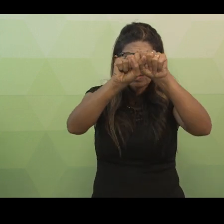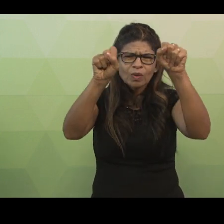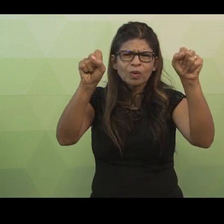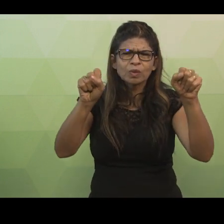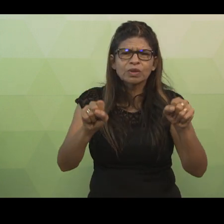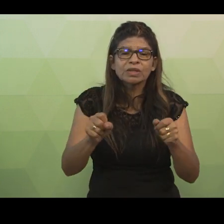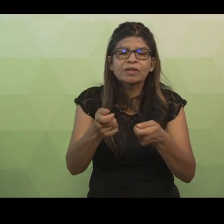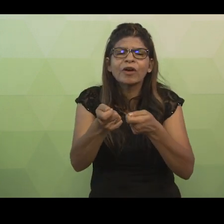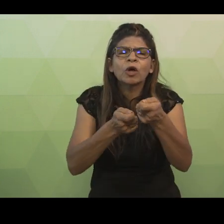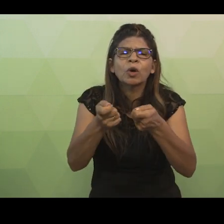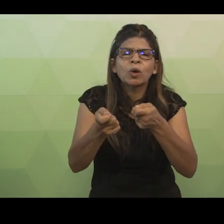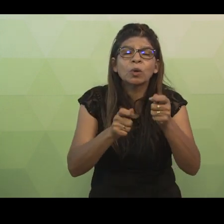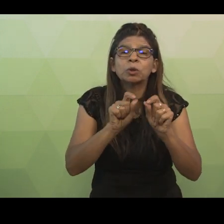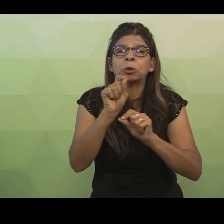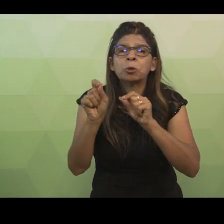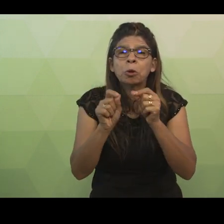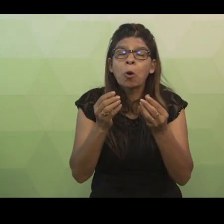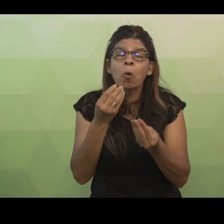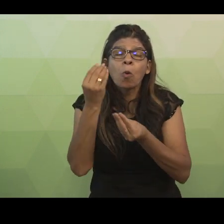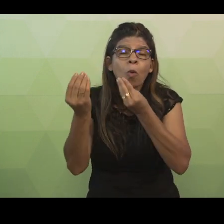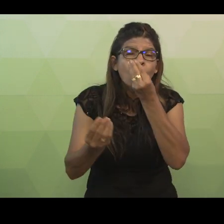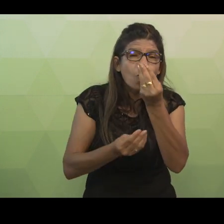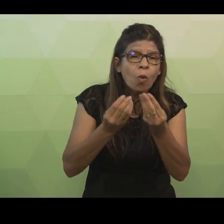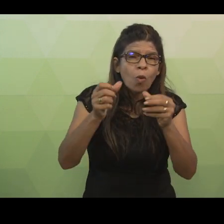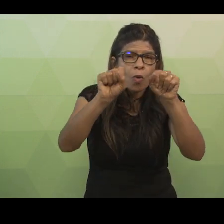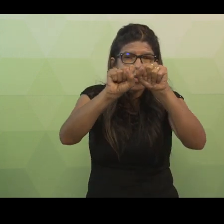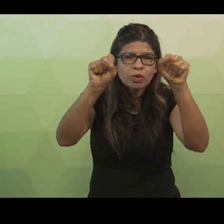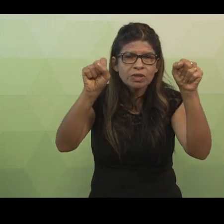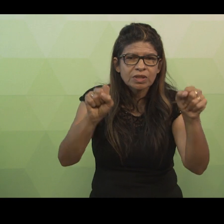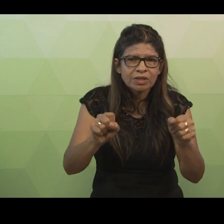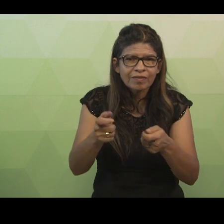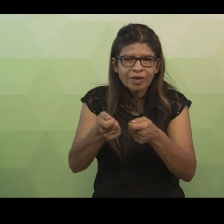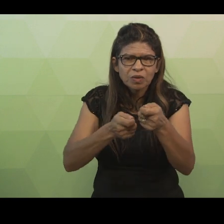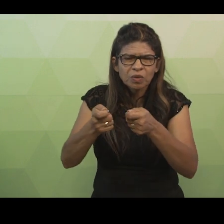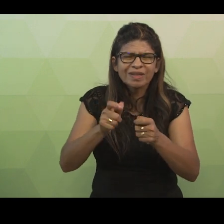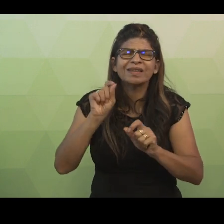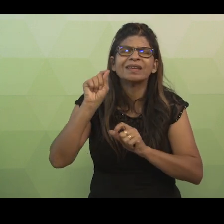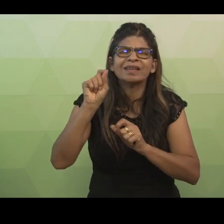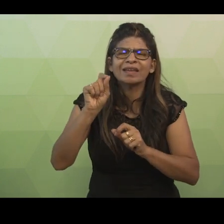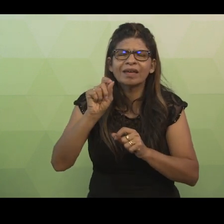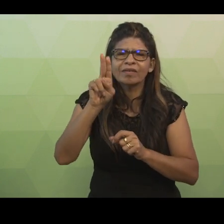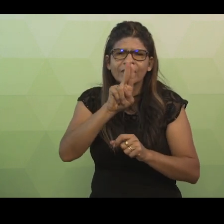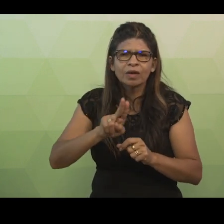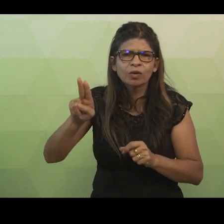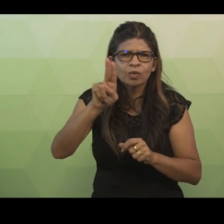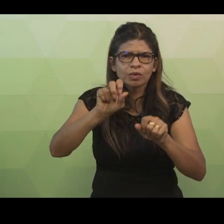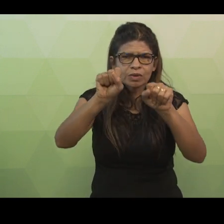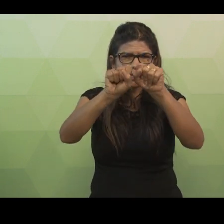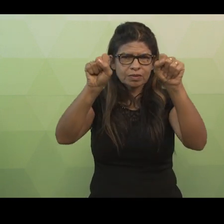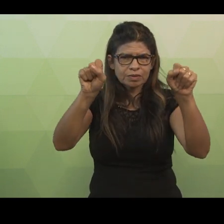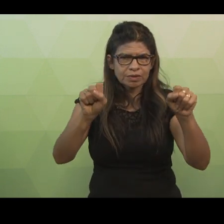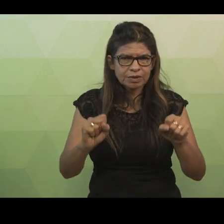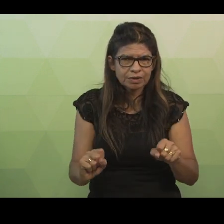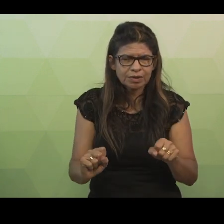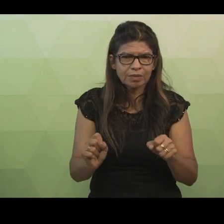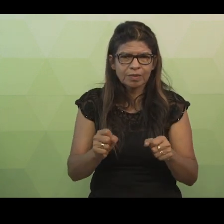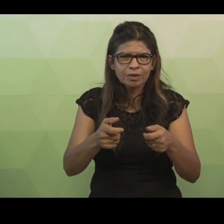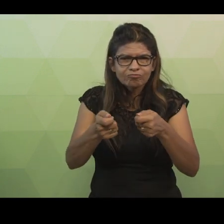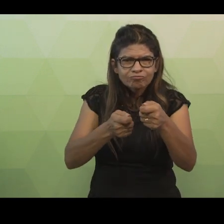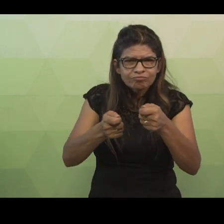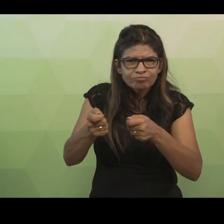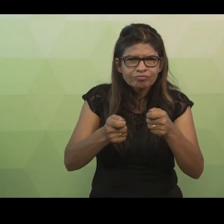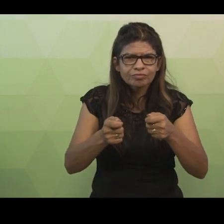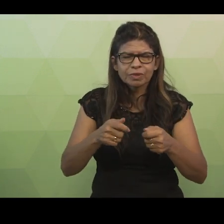controlar? Como o sistema vai controlar? Quem vai utilizar o sistema? Assim, listamos os